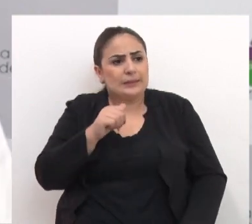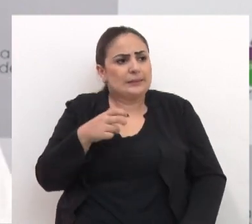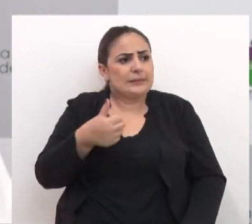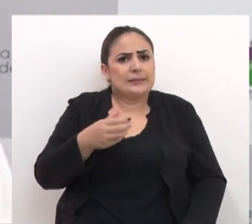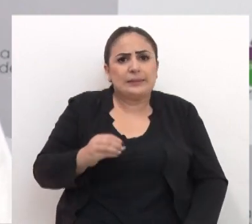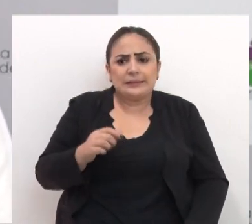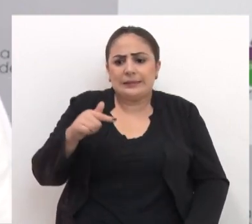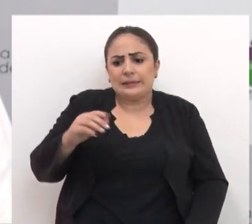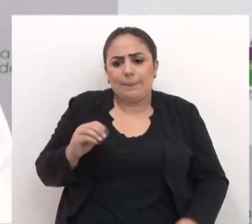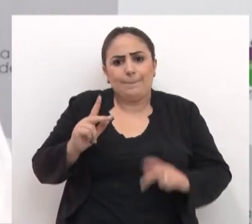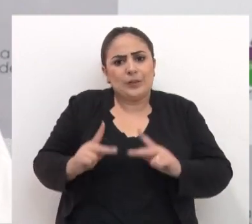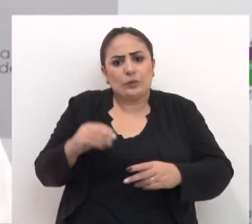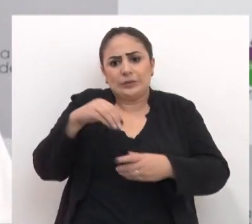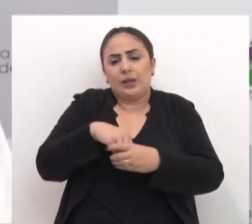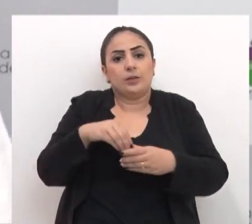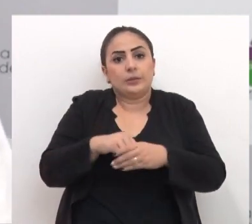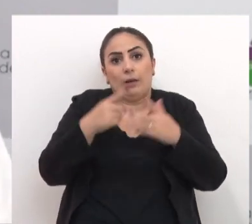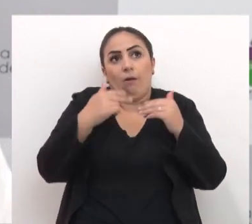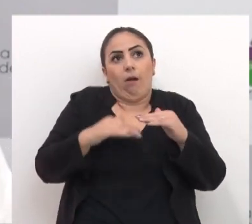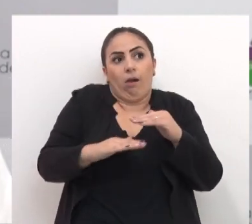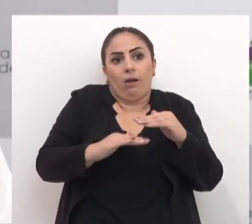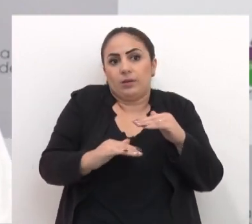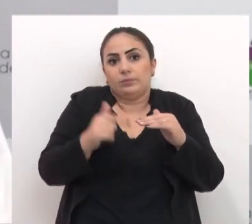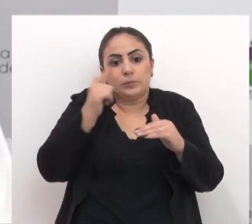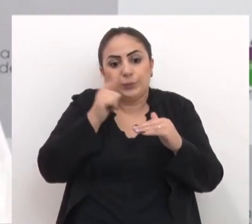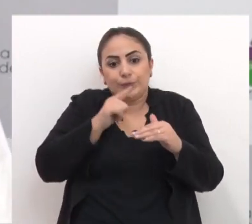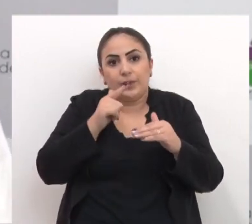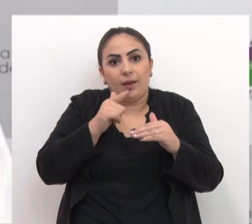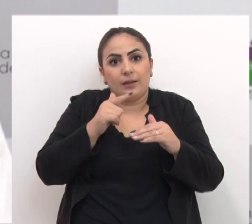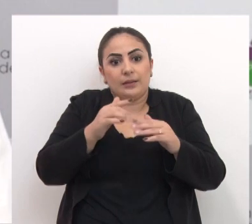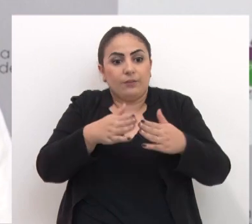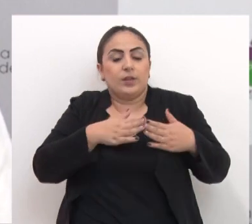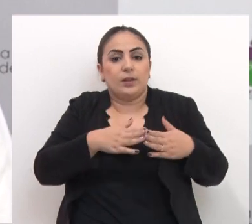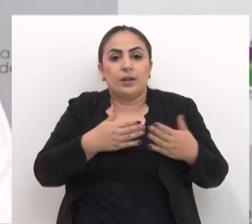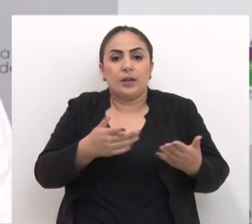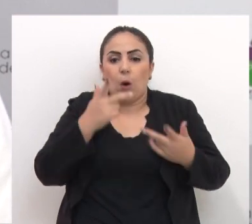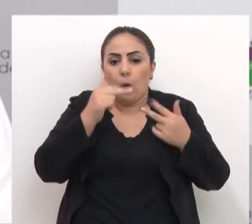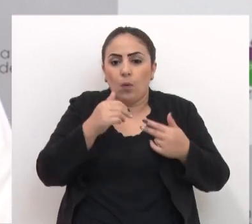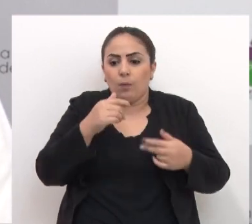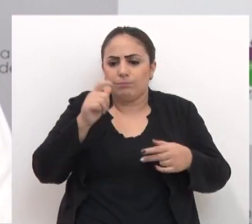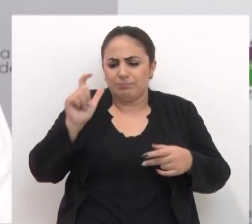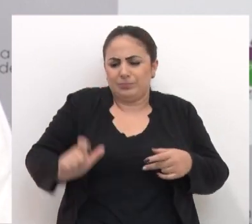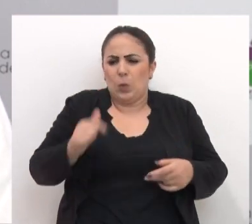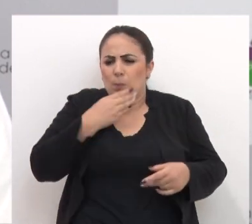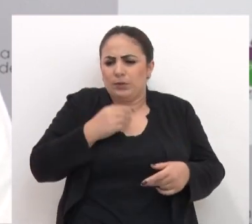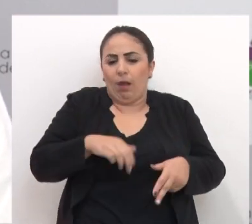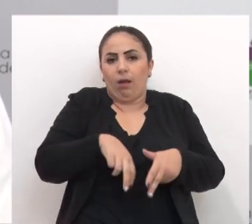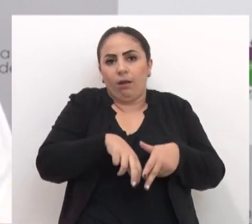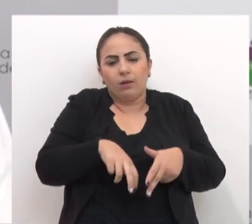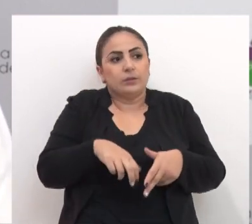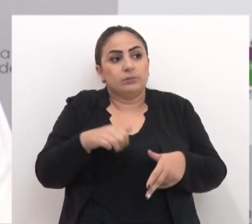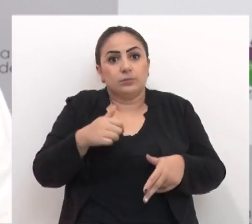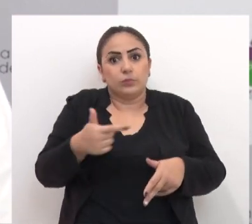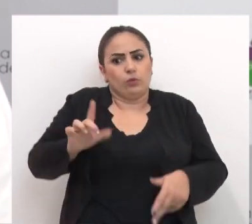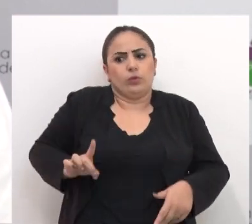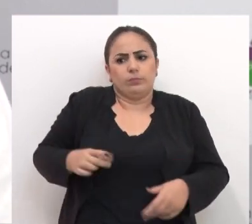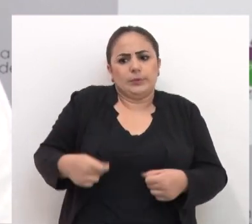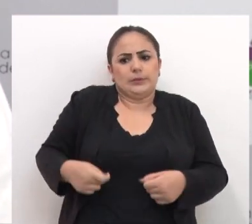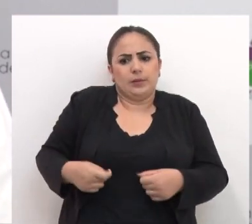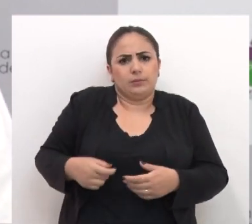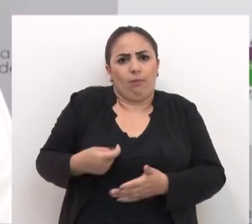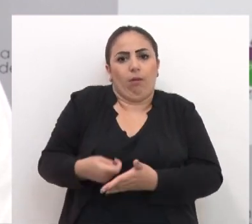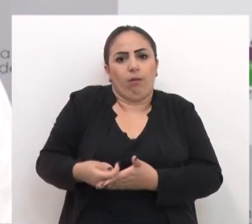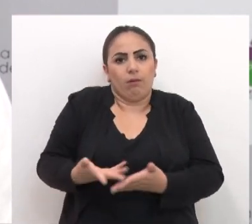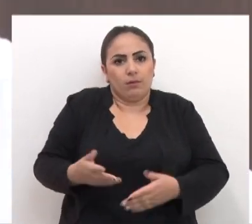60, 70 pessoas ela está vulnerável a qualquer sujeito ficar ali se espregando e ela não tem direito de